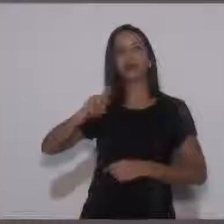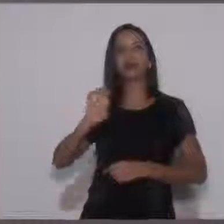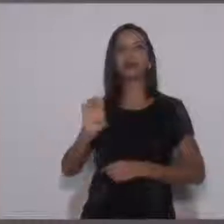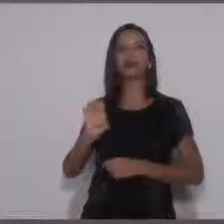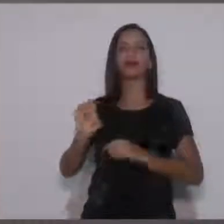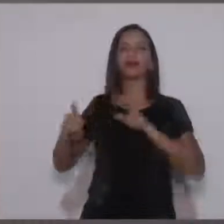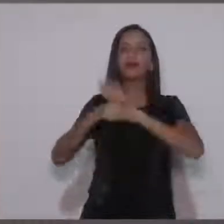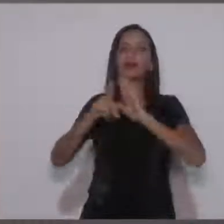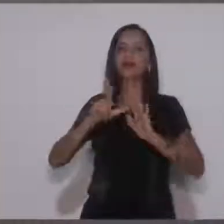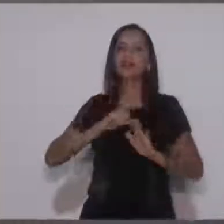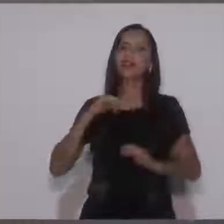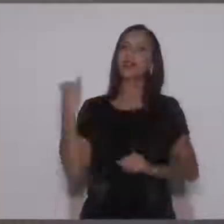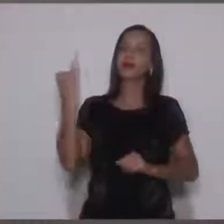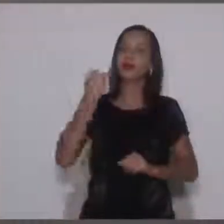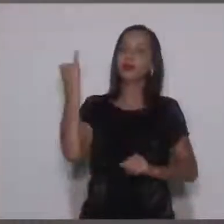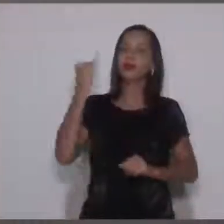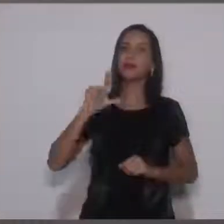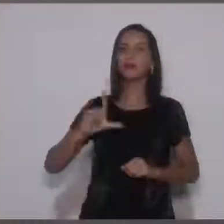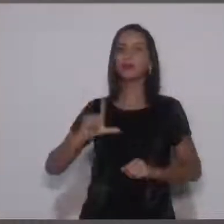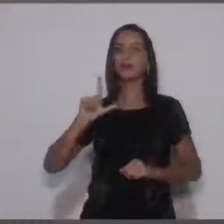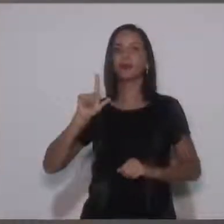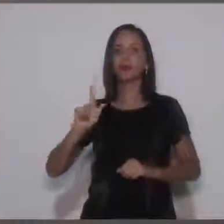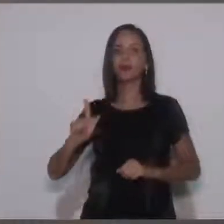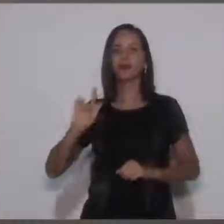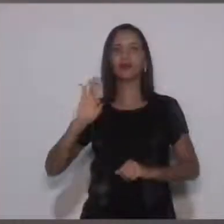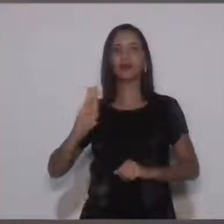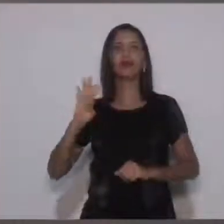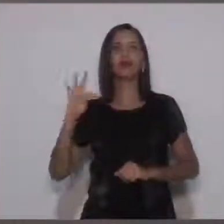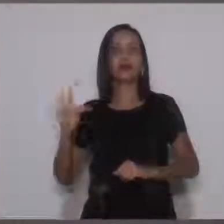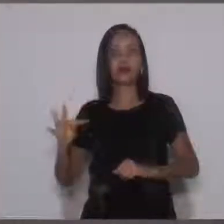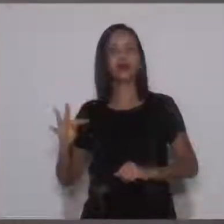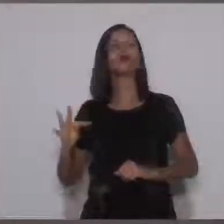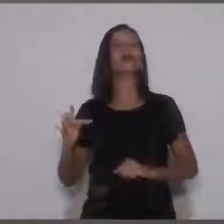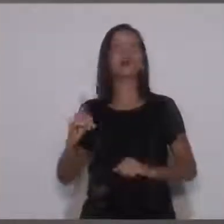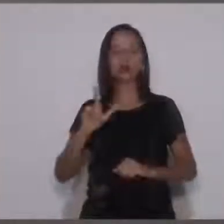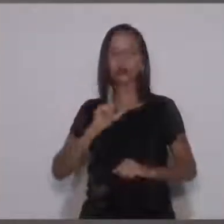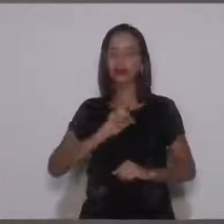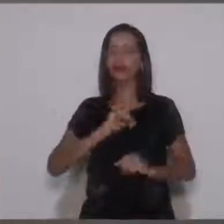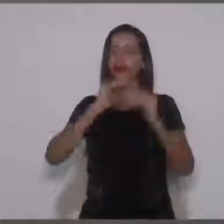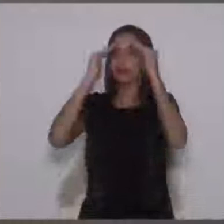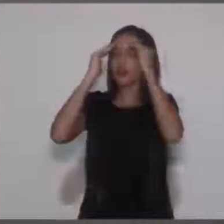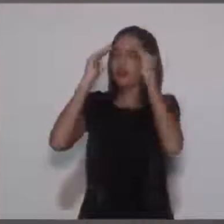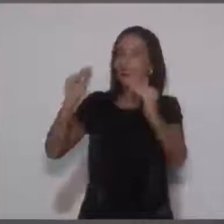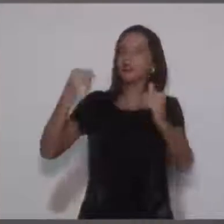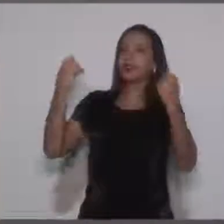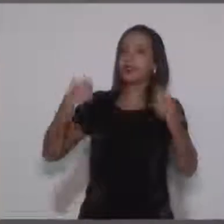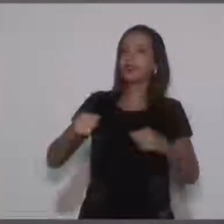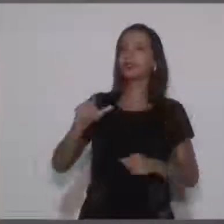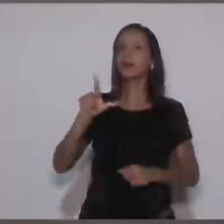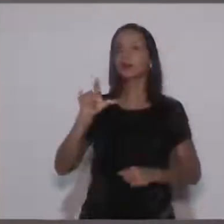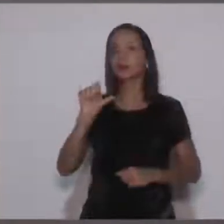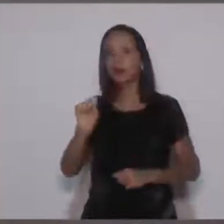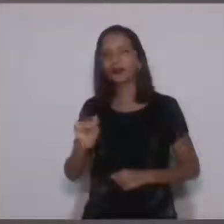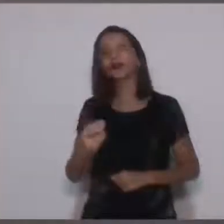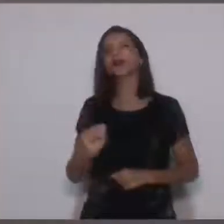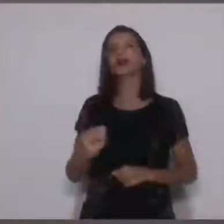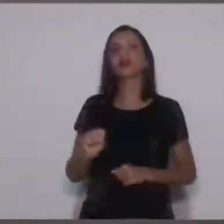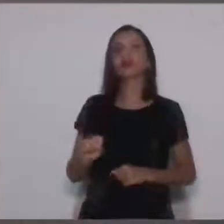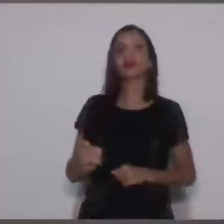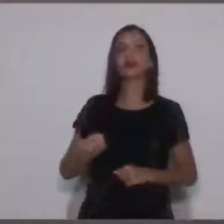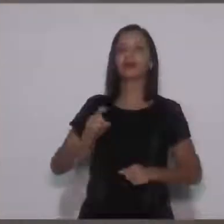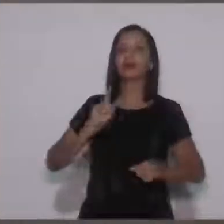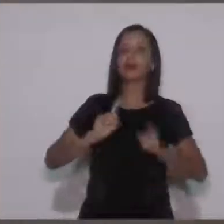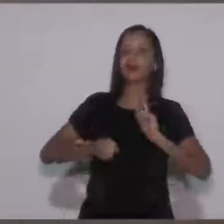importantíssima de um segmento que merece todo o nosso respeito, vereador Paulinho Palmeira. Queria